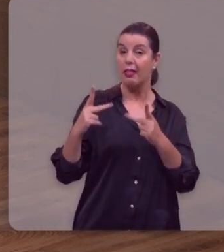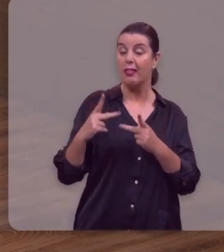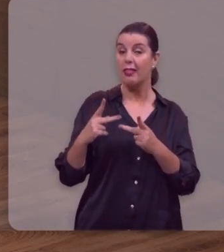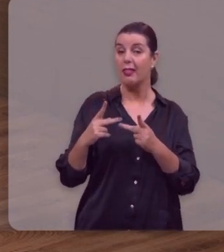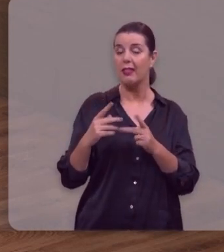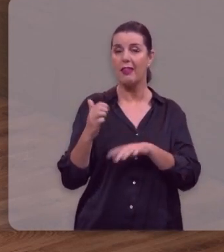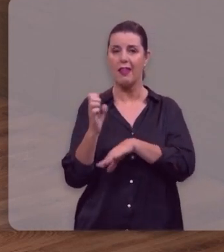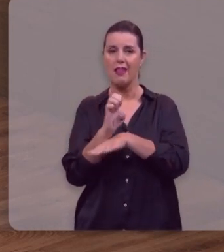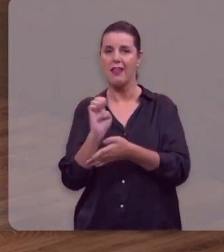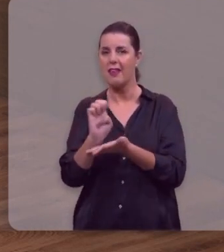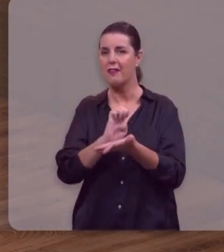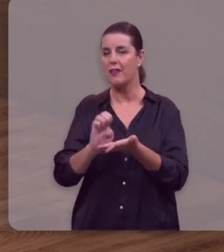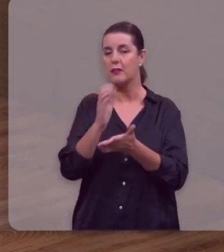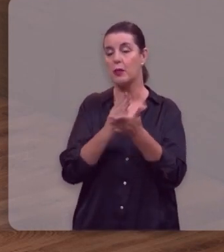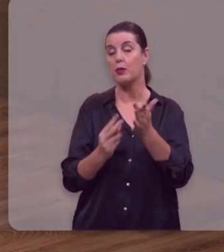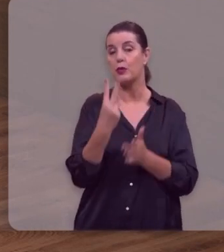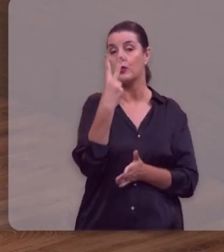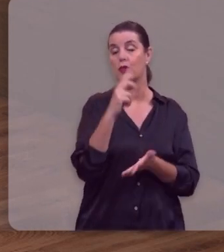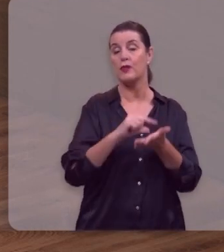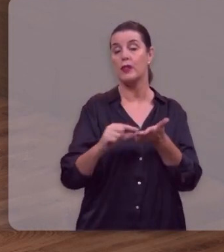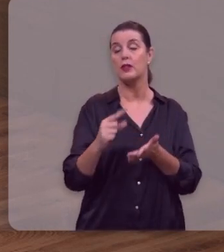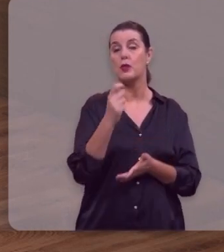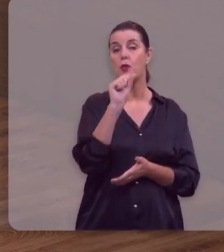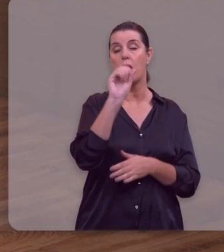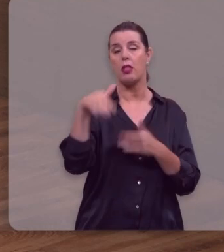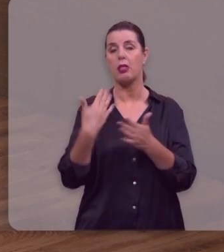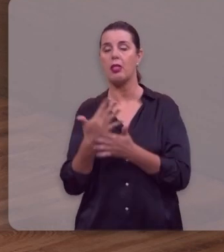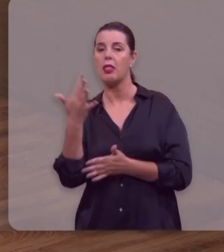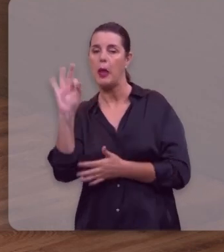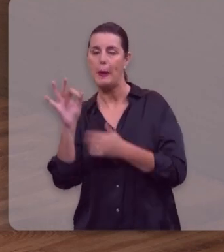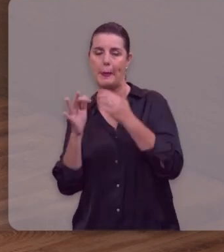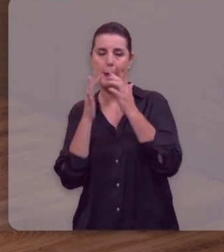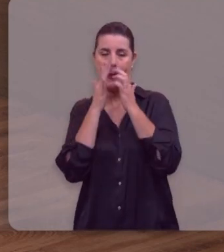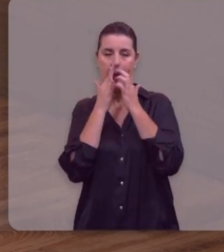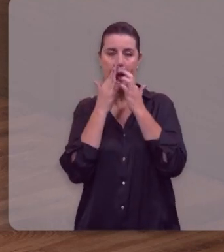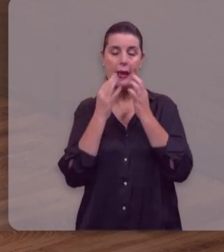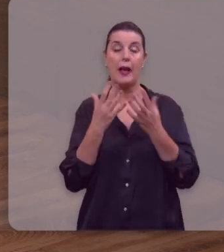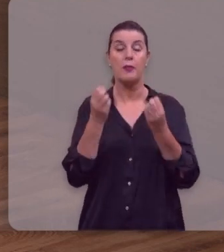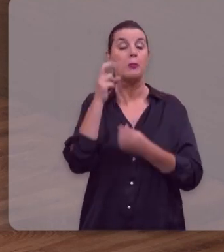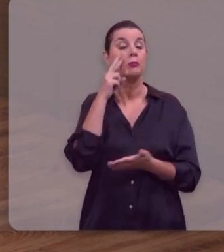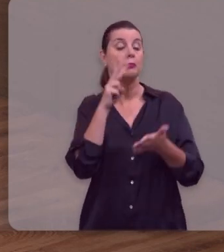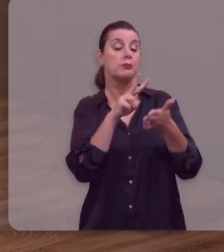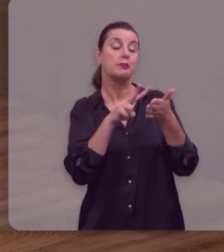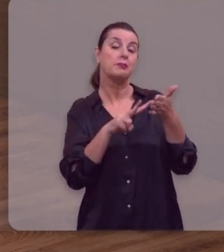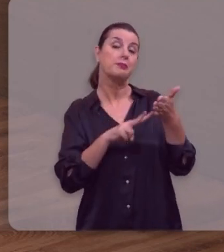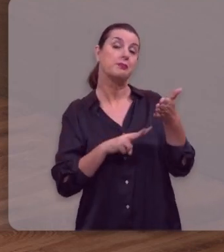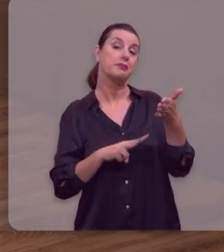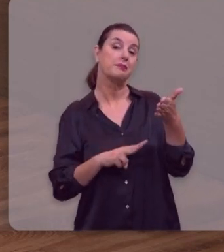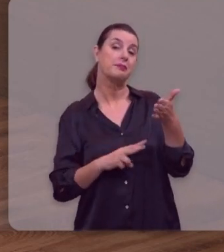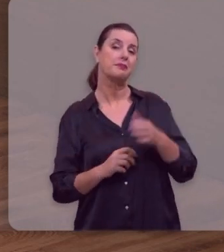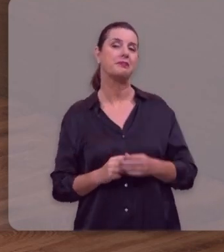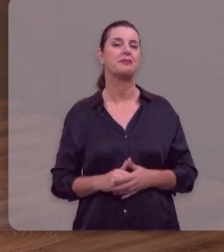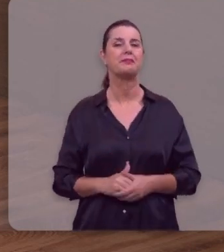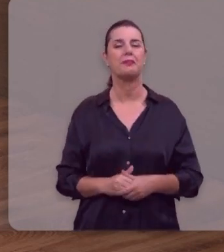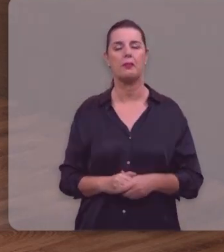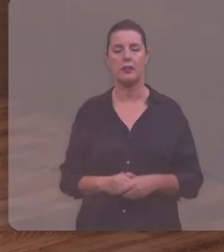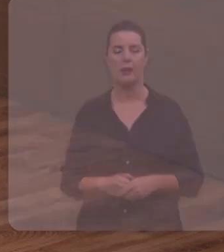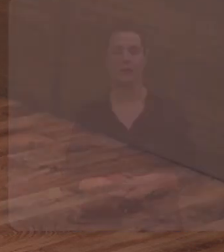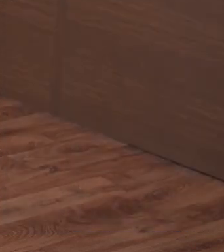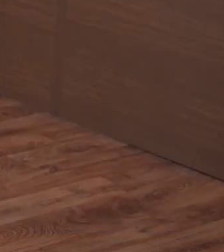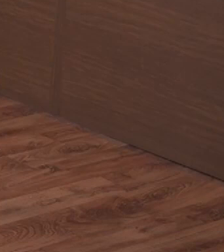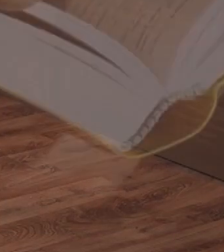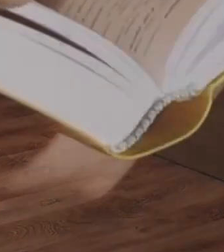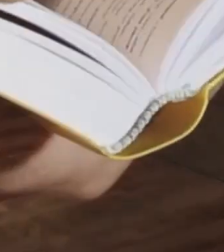em Efésios capítulo 2, versos de 8 a 10. Vamos ouvir a leitura deste